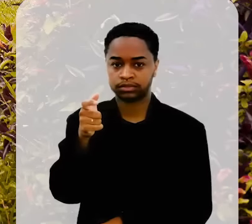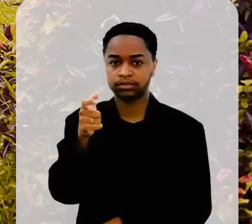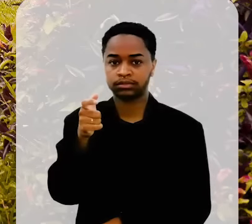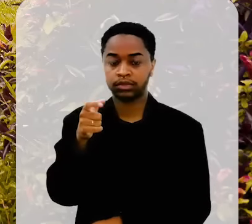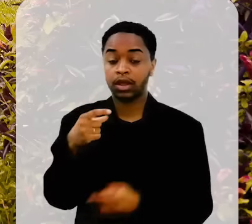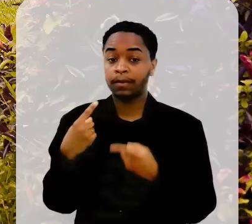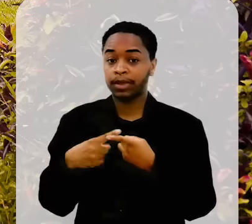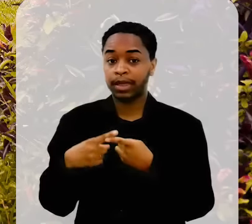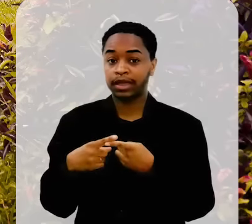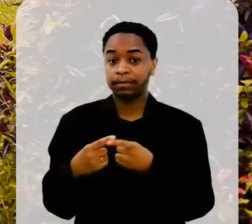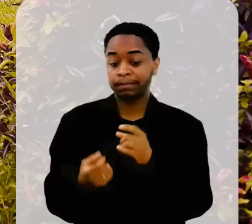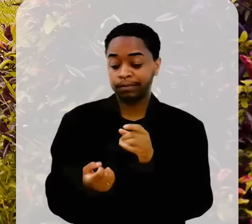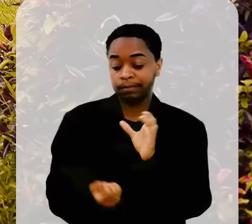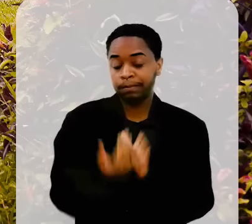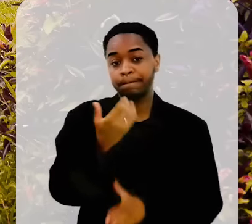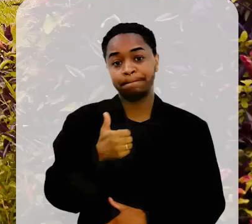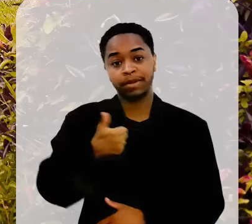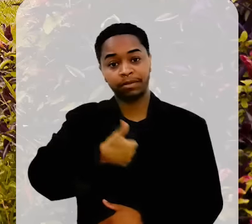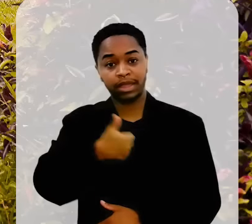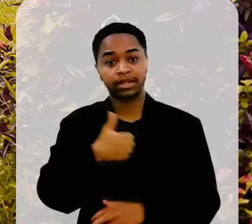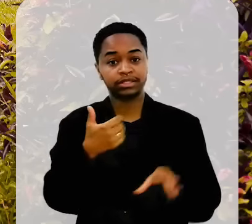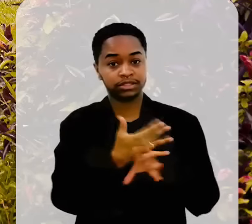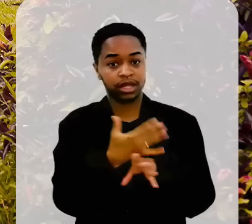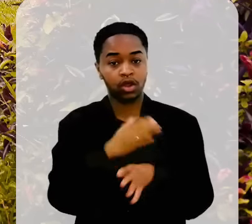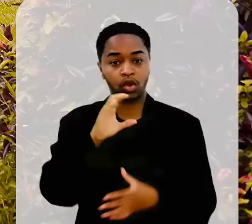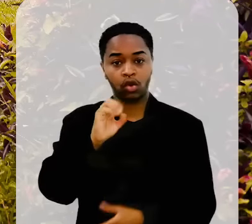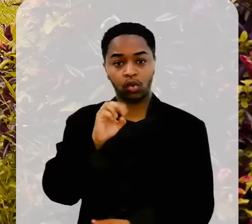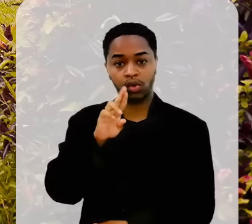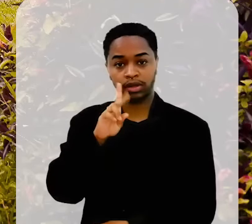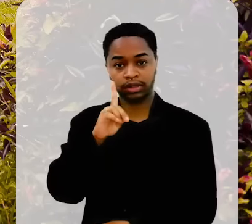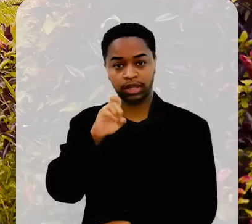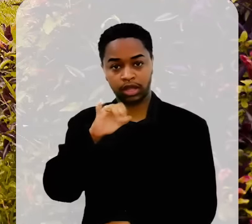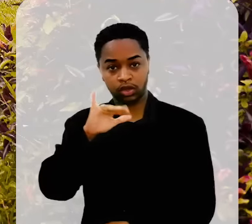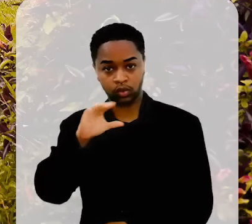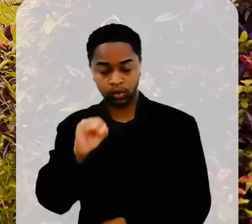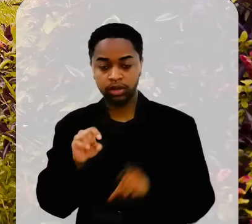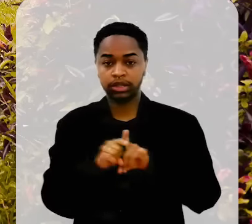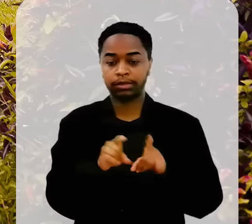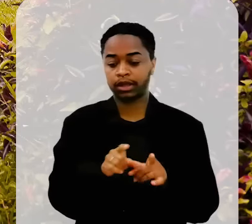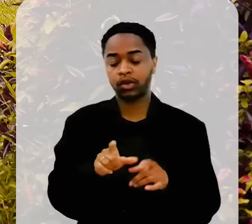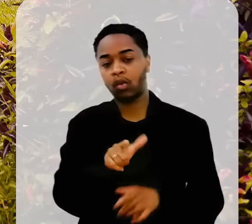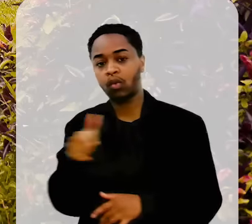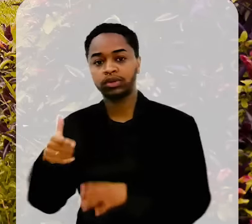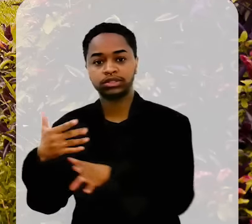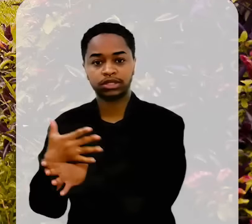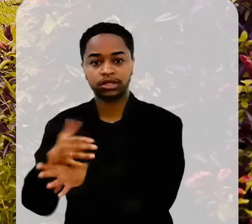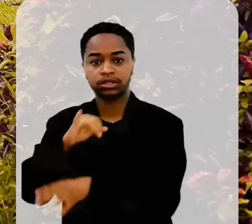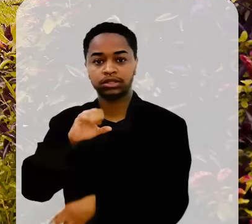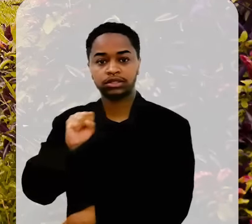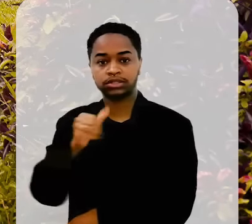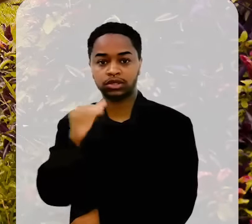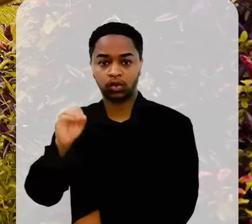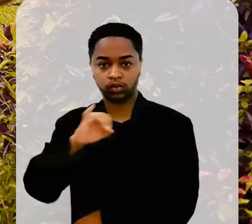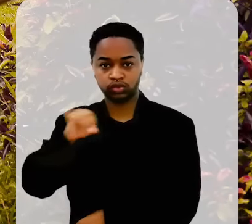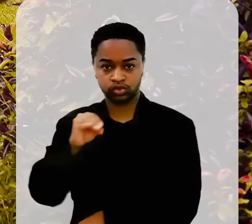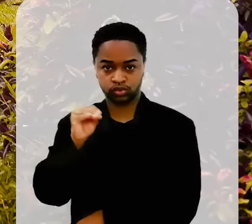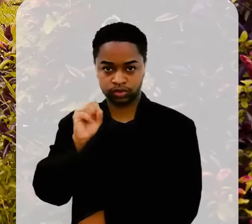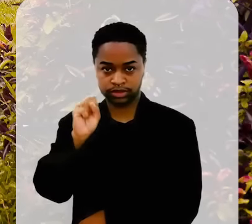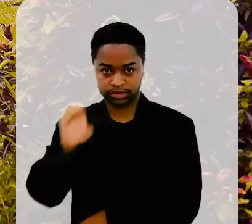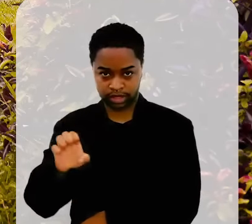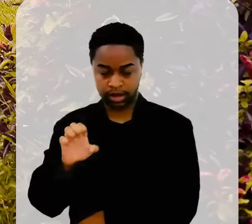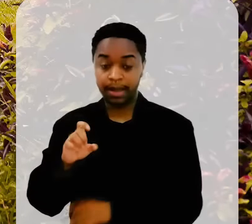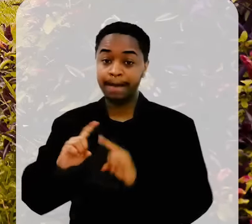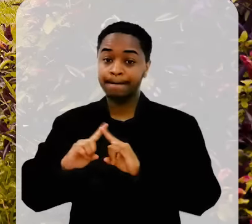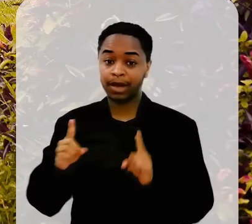aí interessante, que primeiro criou-se o município de Cordeiro e o município de São José do Ribeirão, que hoje é um distrito nosso.